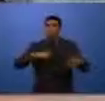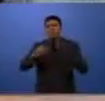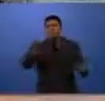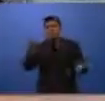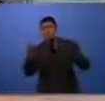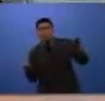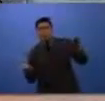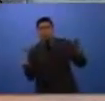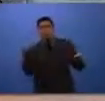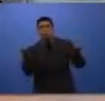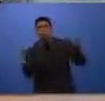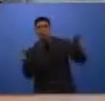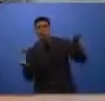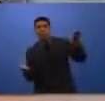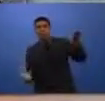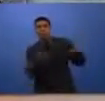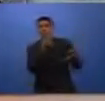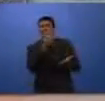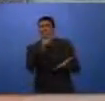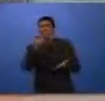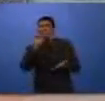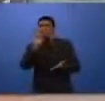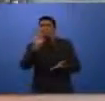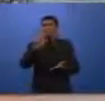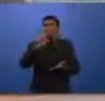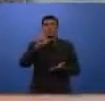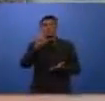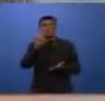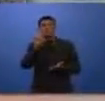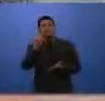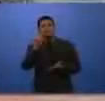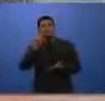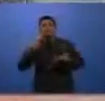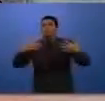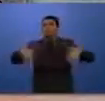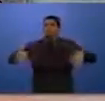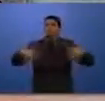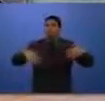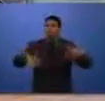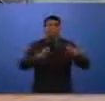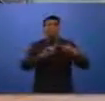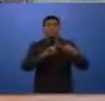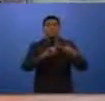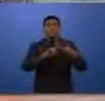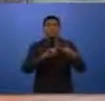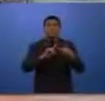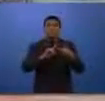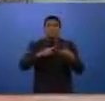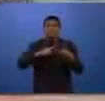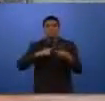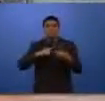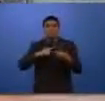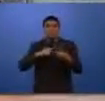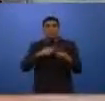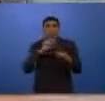centenas de toneladas de drogas. São mais de 620 toneladas de maconha, são mais de 7 milhões de pedras de